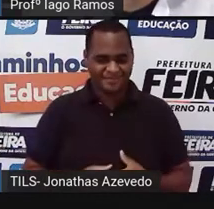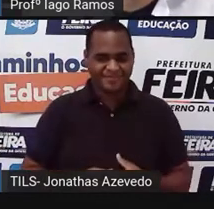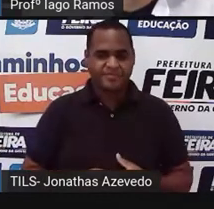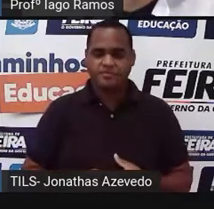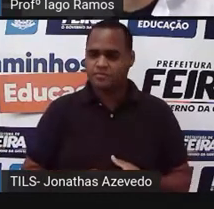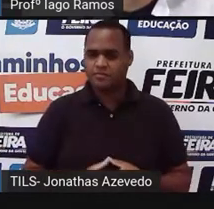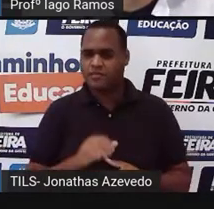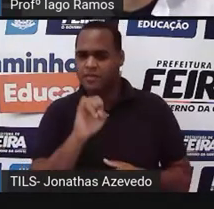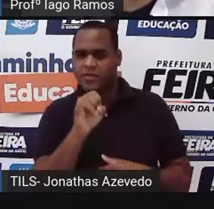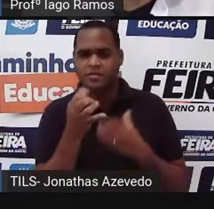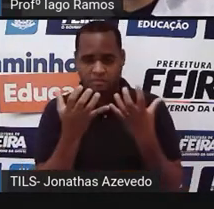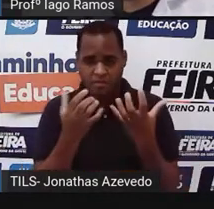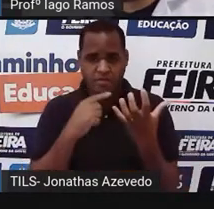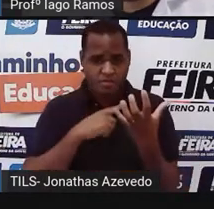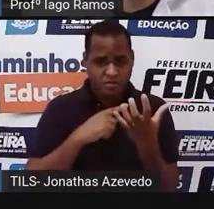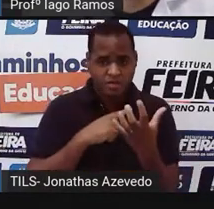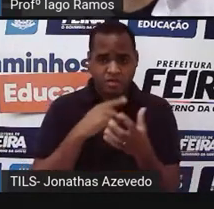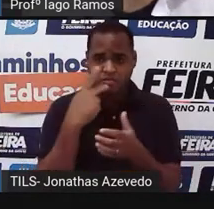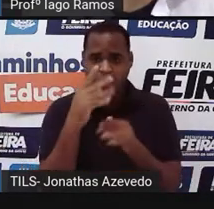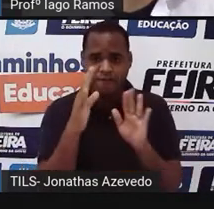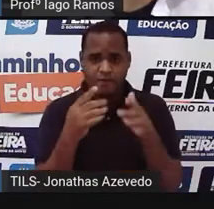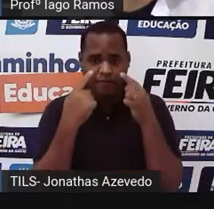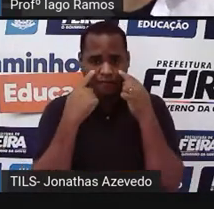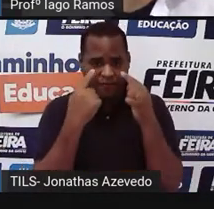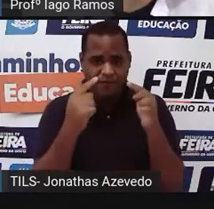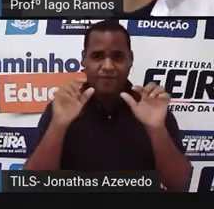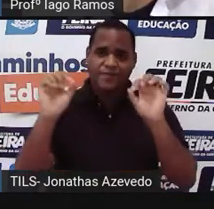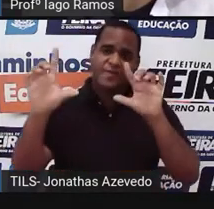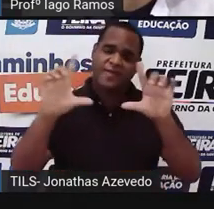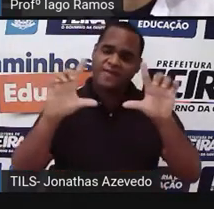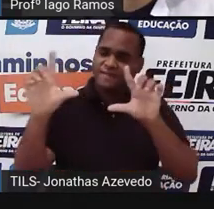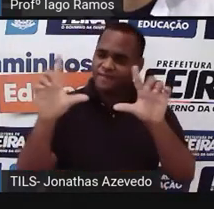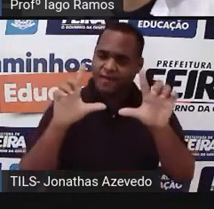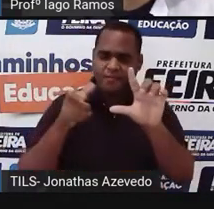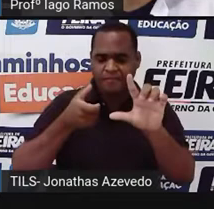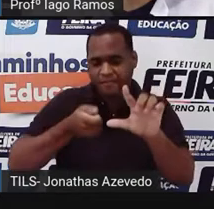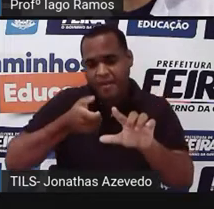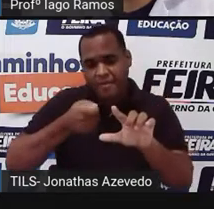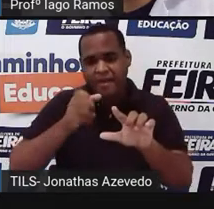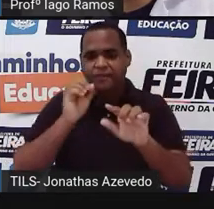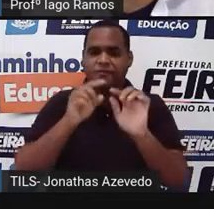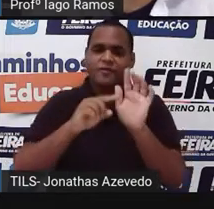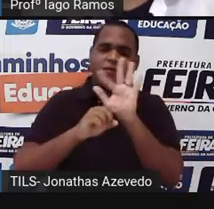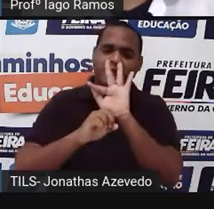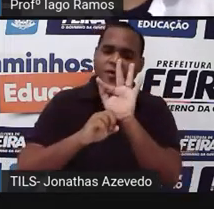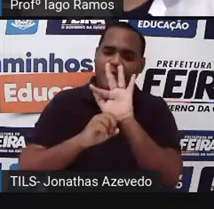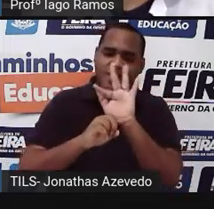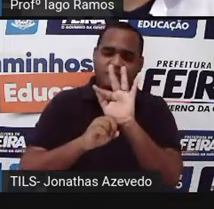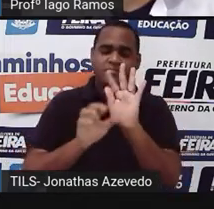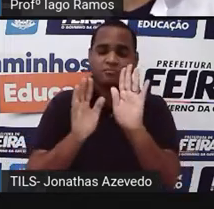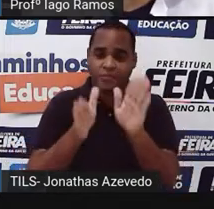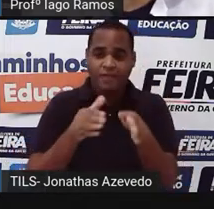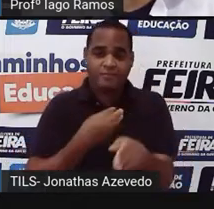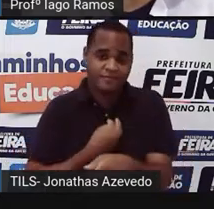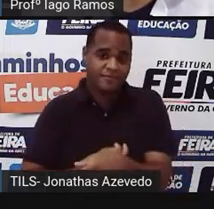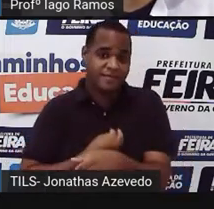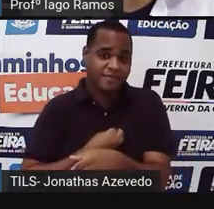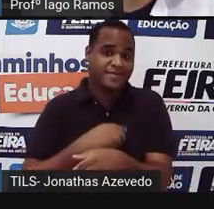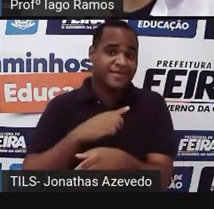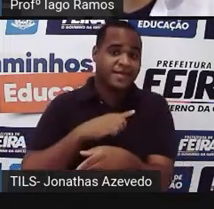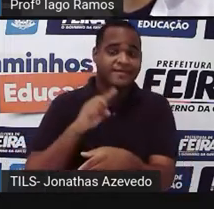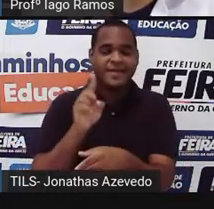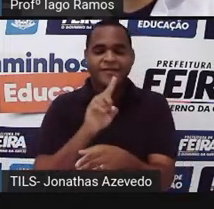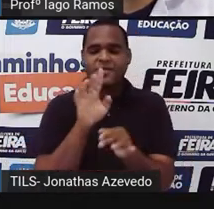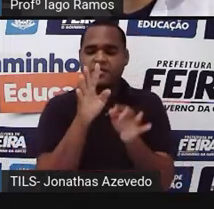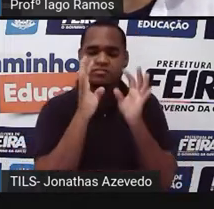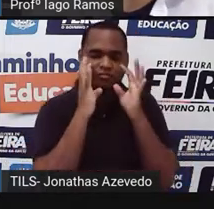você já deve ter... Talvez você já tenha visto isso na televisão, em filmes, né? A gente ouve